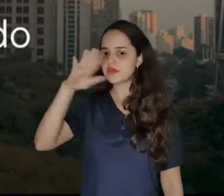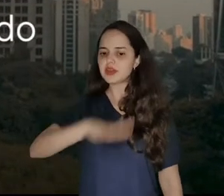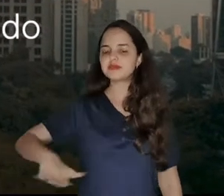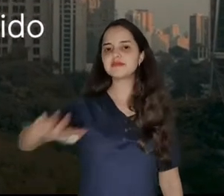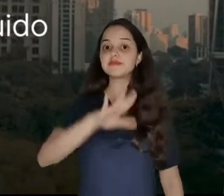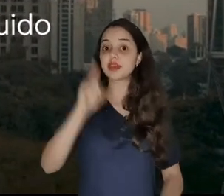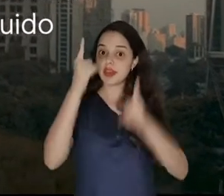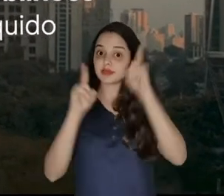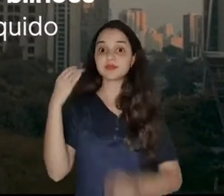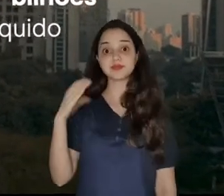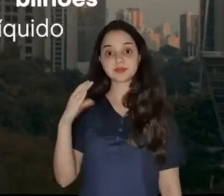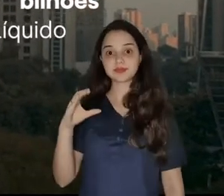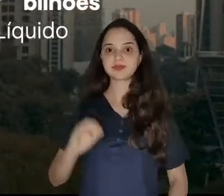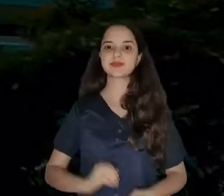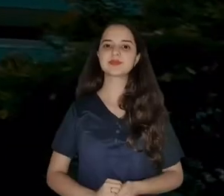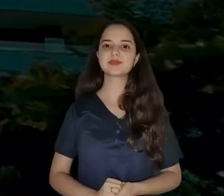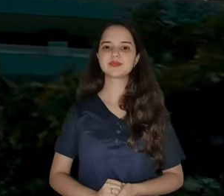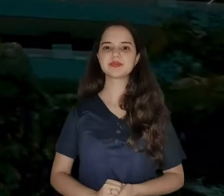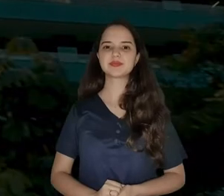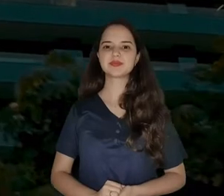Principalmente nos mercados do Chile e Colômbia.